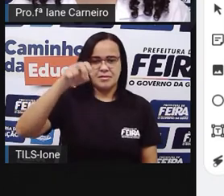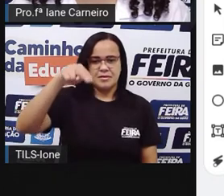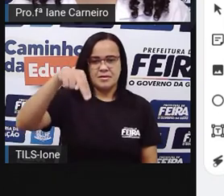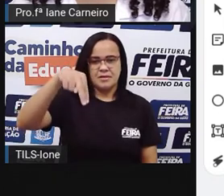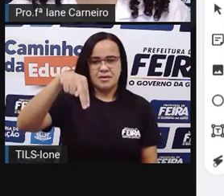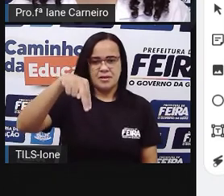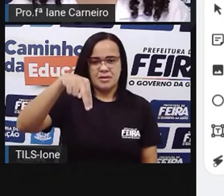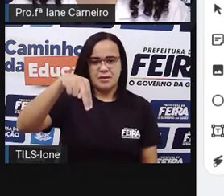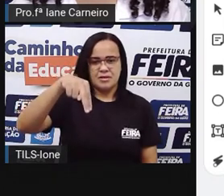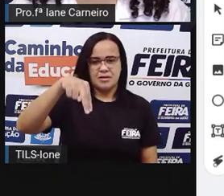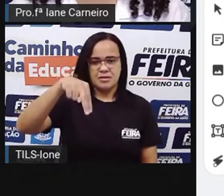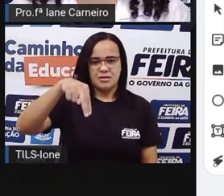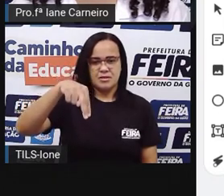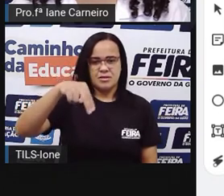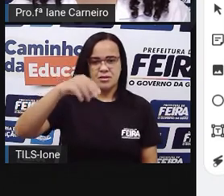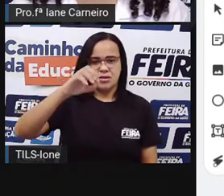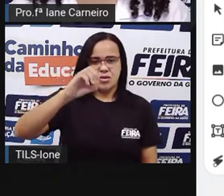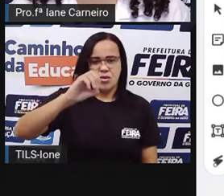Nê.